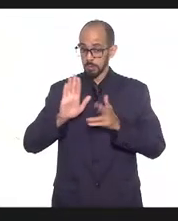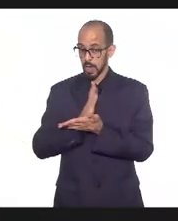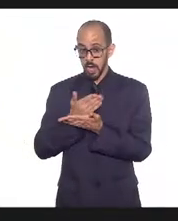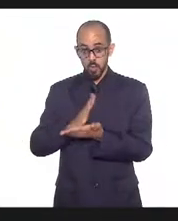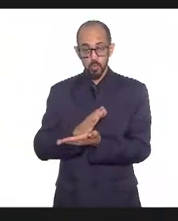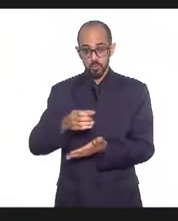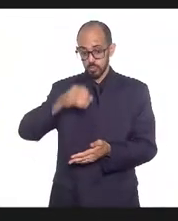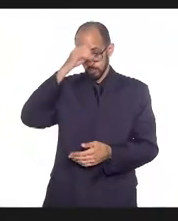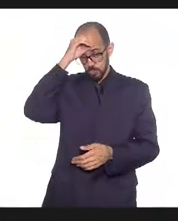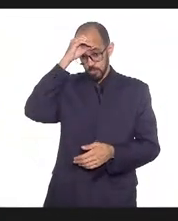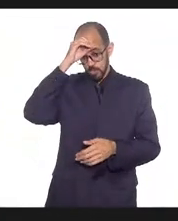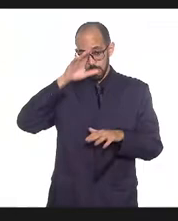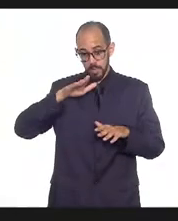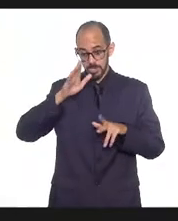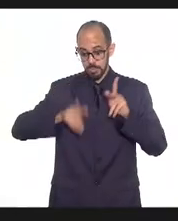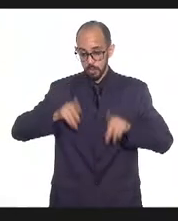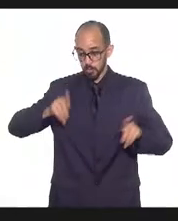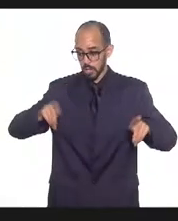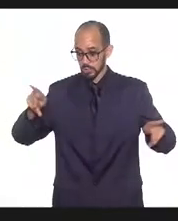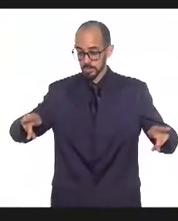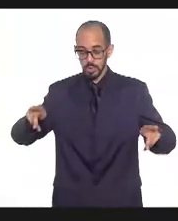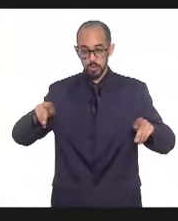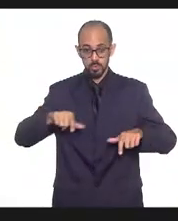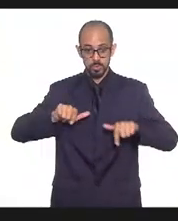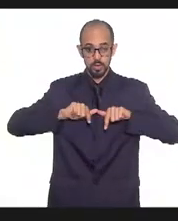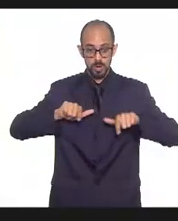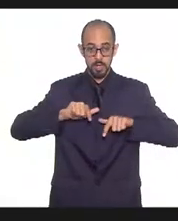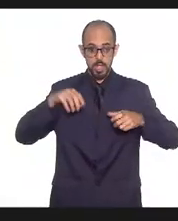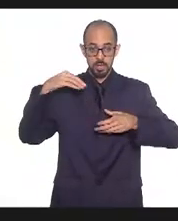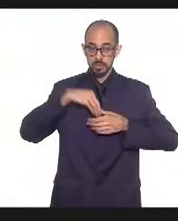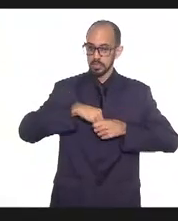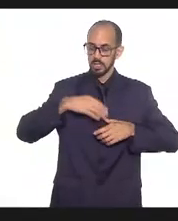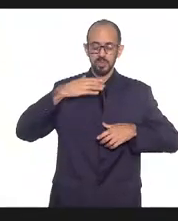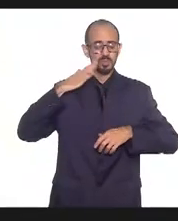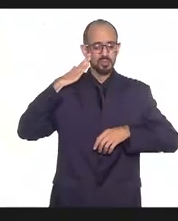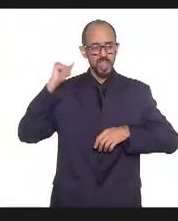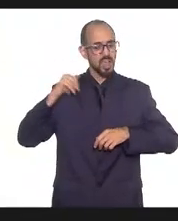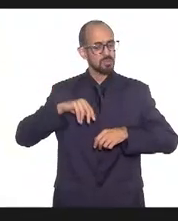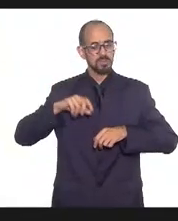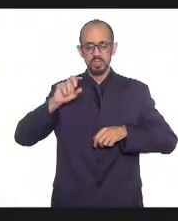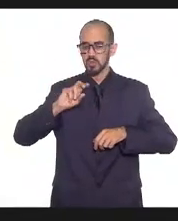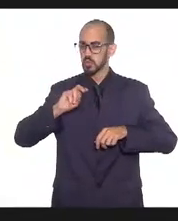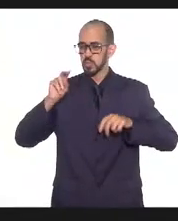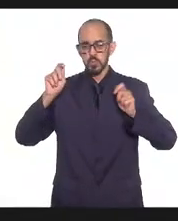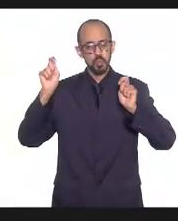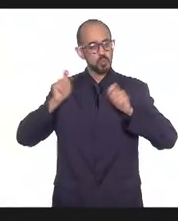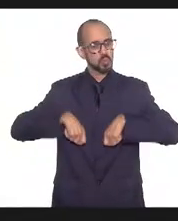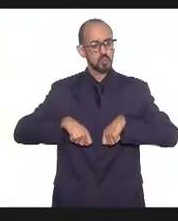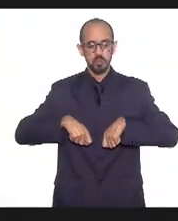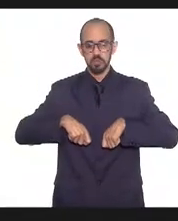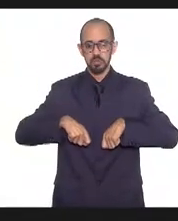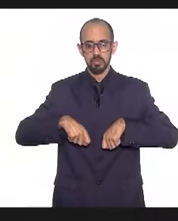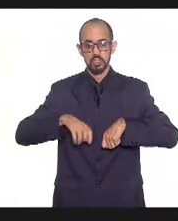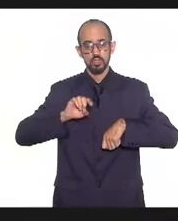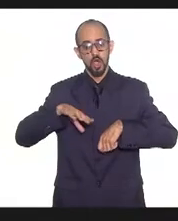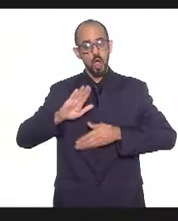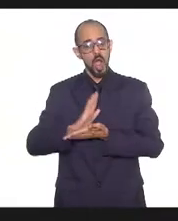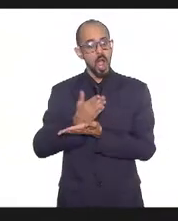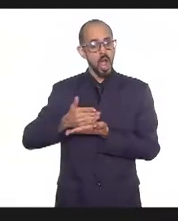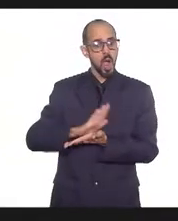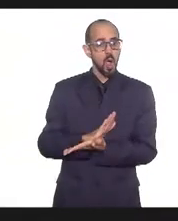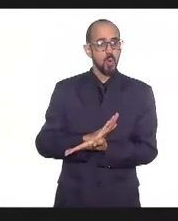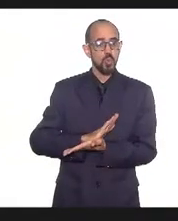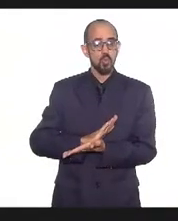petroleira já está consciente que isso não serve para nada, salvo algum terraplanista que ache